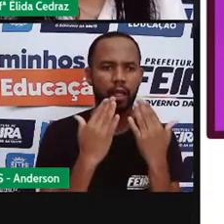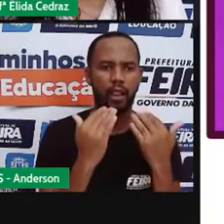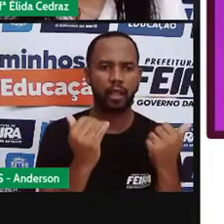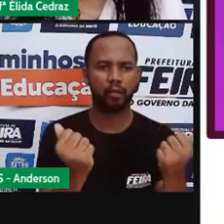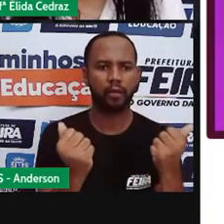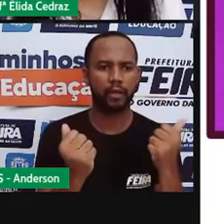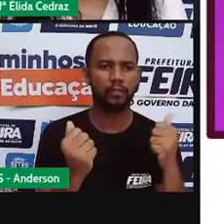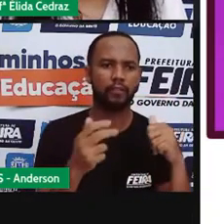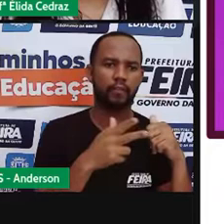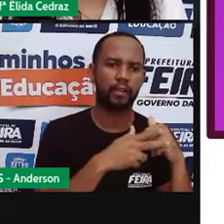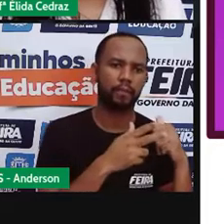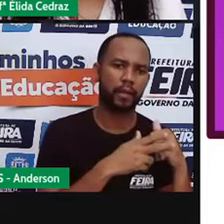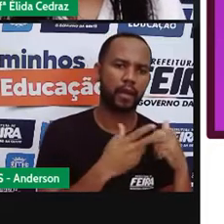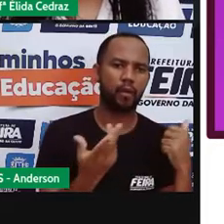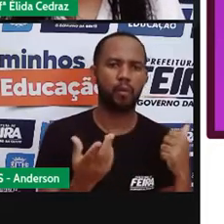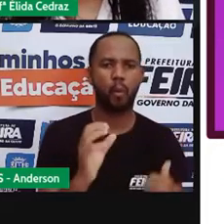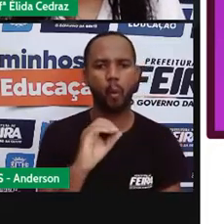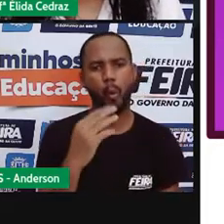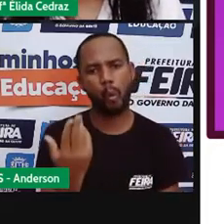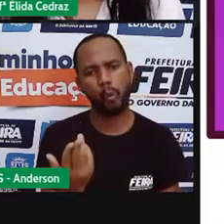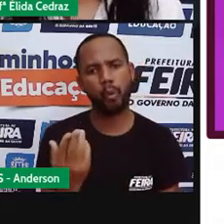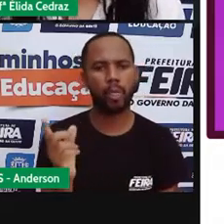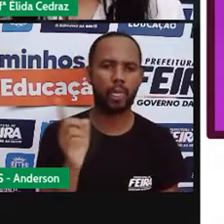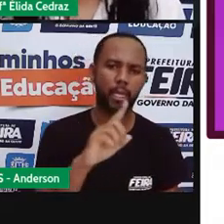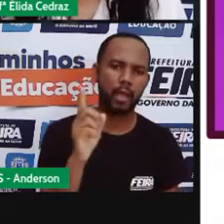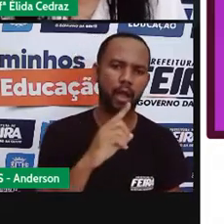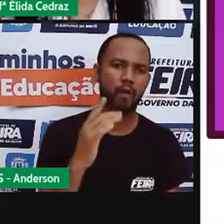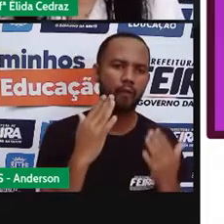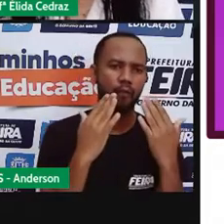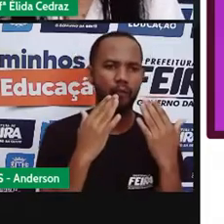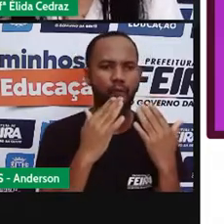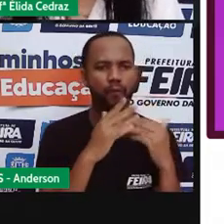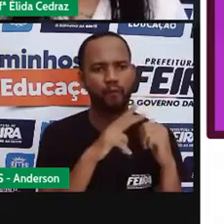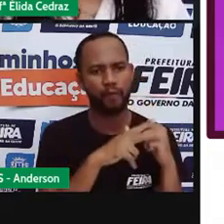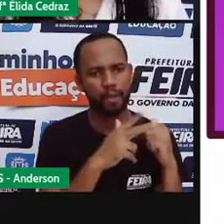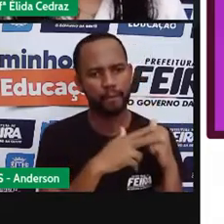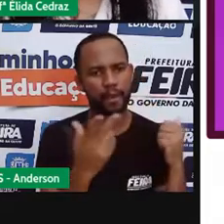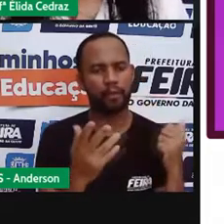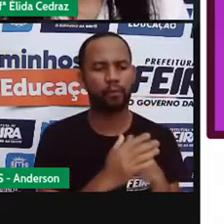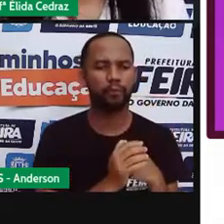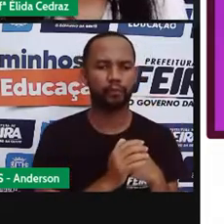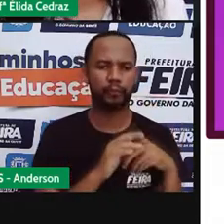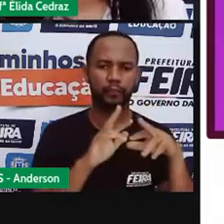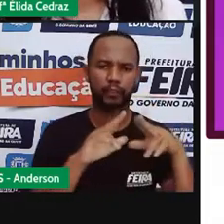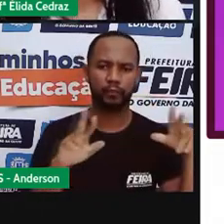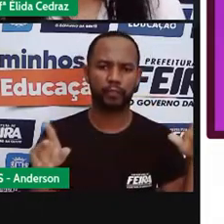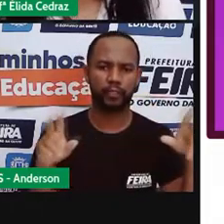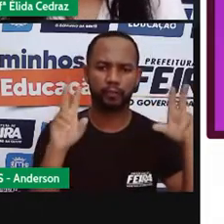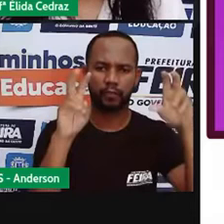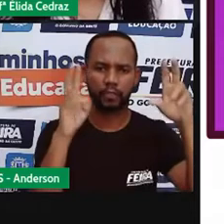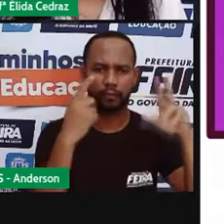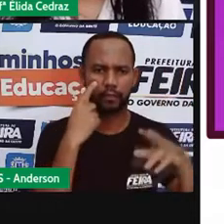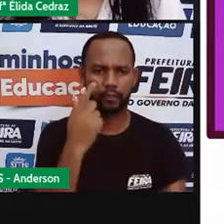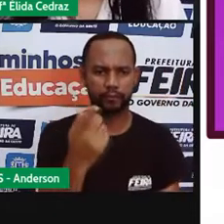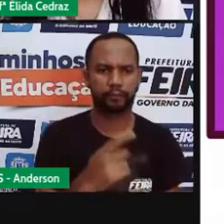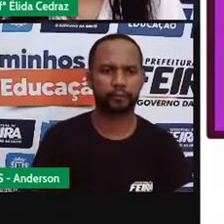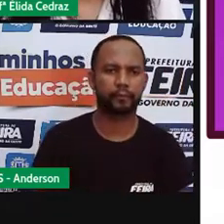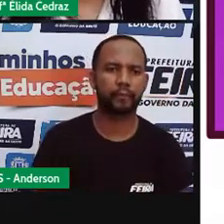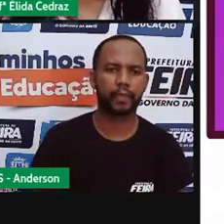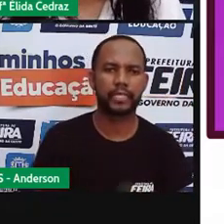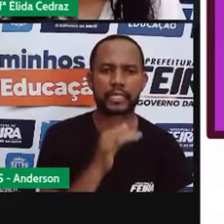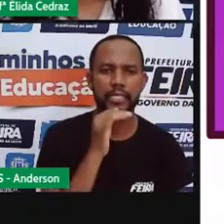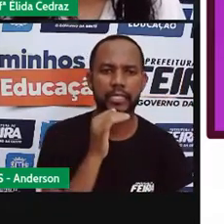verbal, linguagem não verbal e a linguagem mista. Durante todo esse percurso, nós vimos